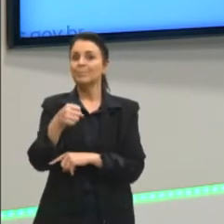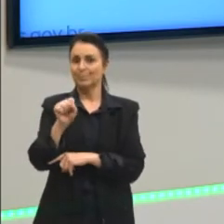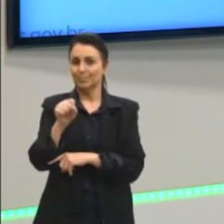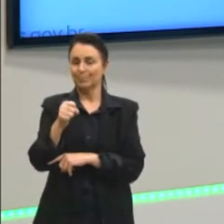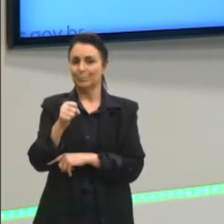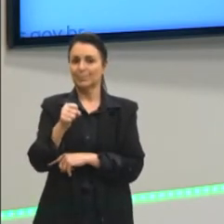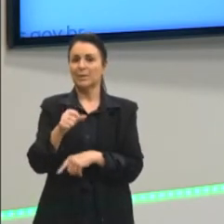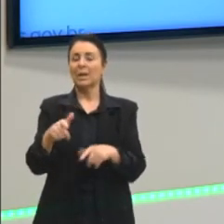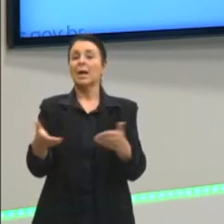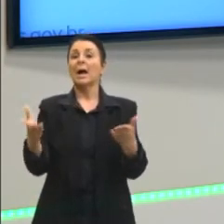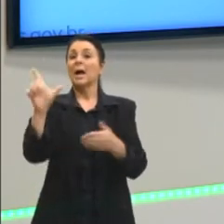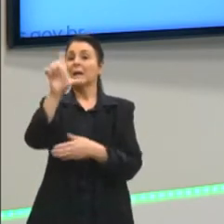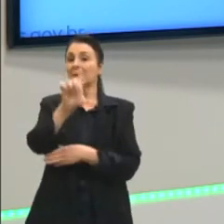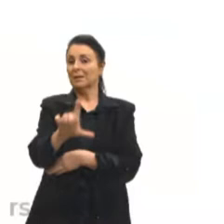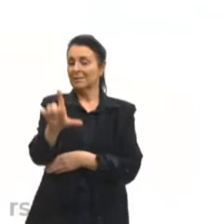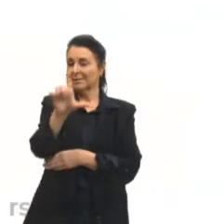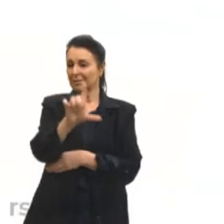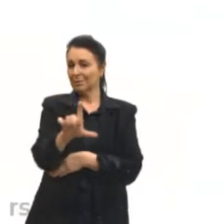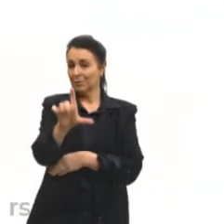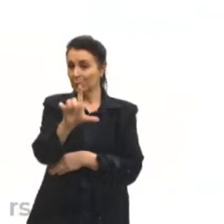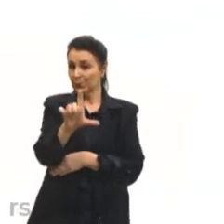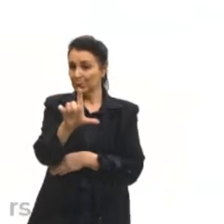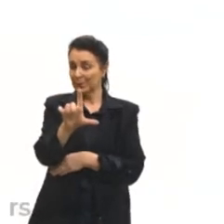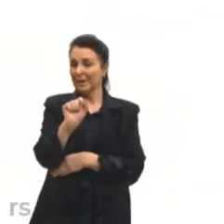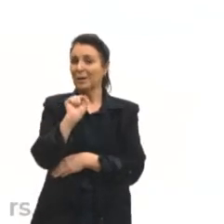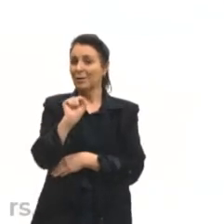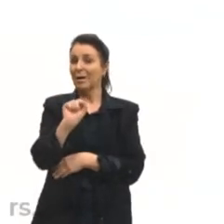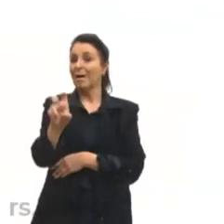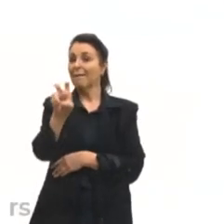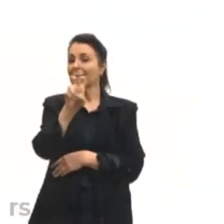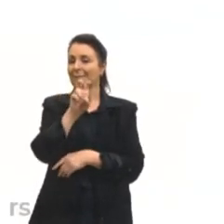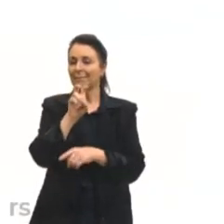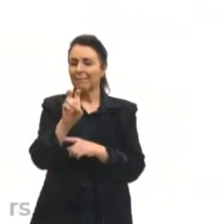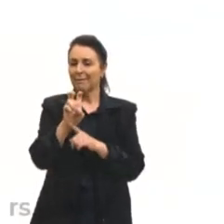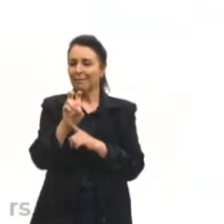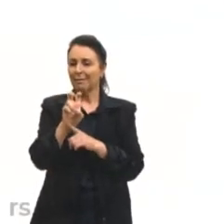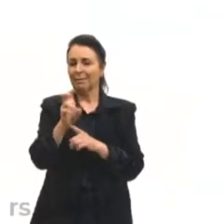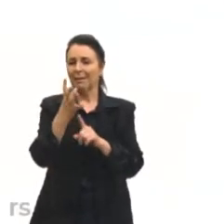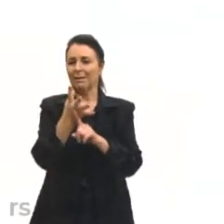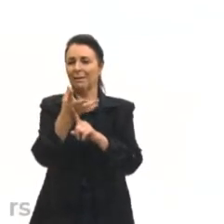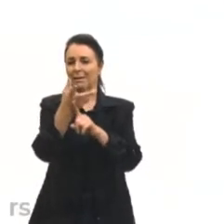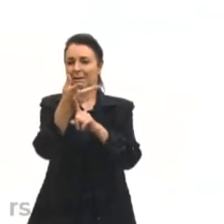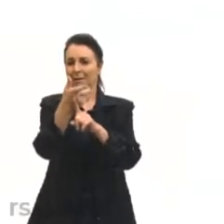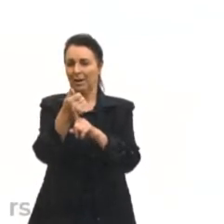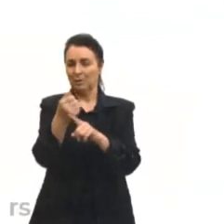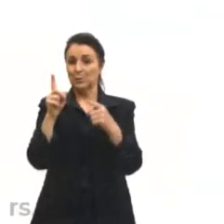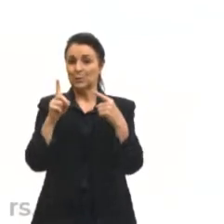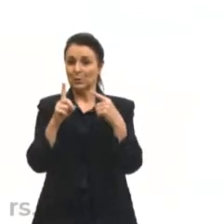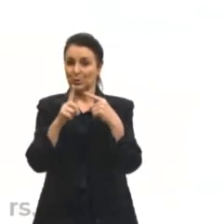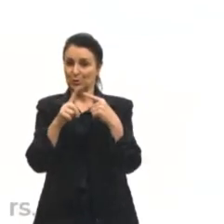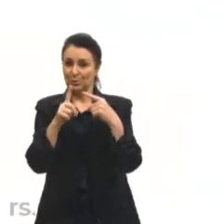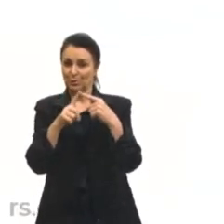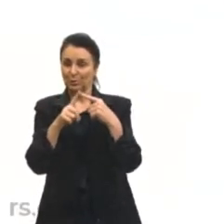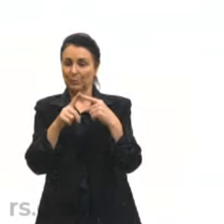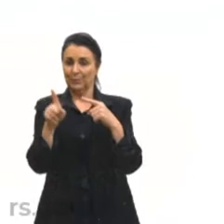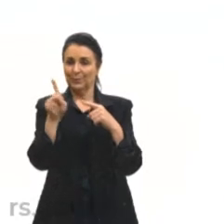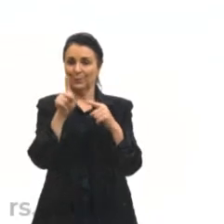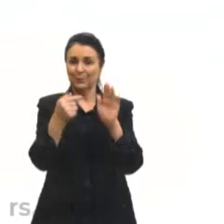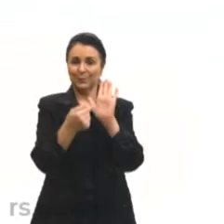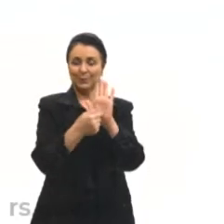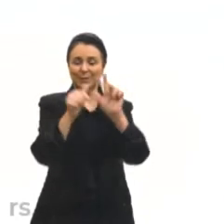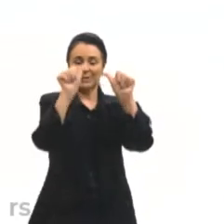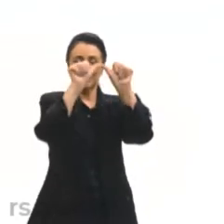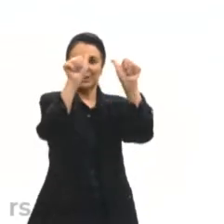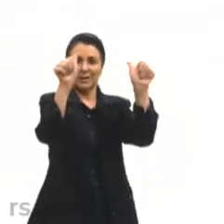A literatura vai aparecer aí, então, como a nossa quinta arte. E eu trouxe essa imagem aqui, que é uma